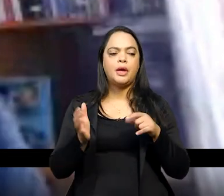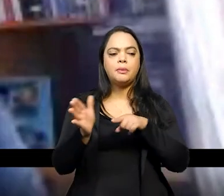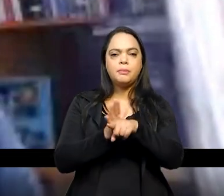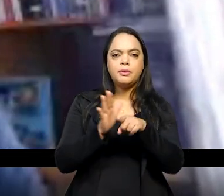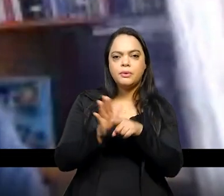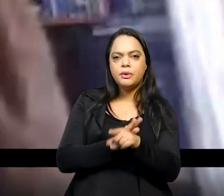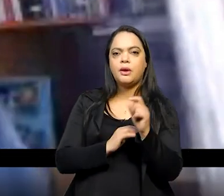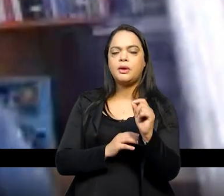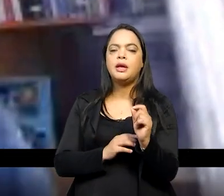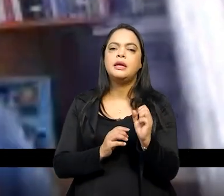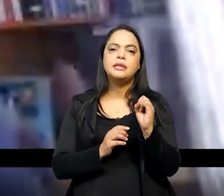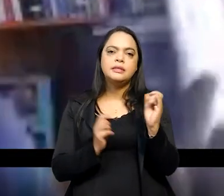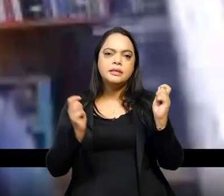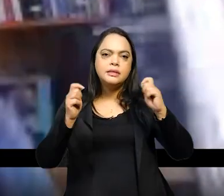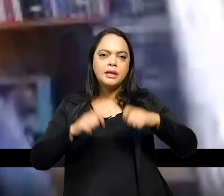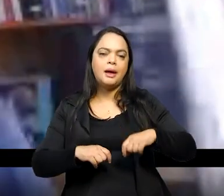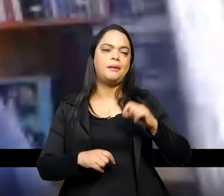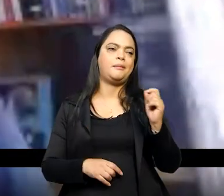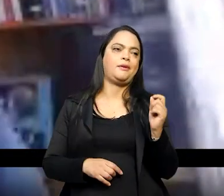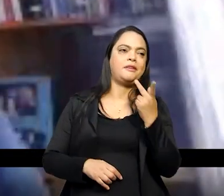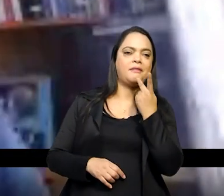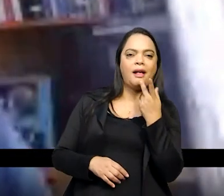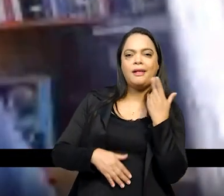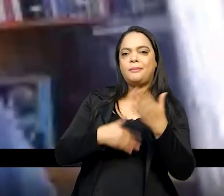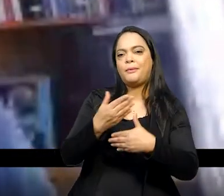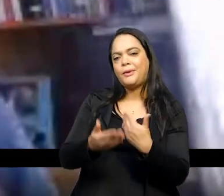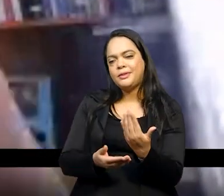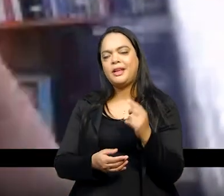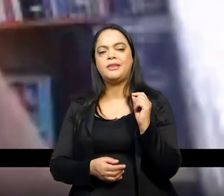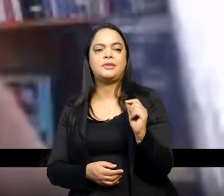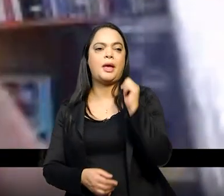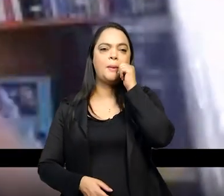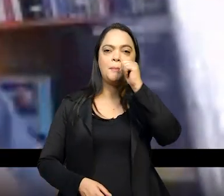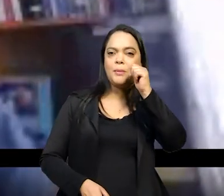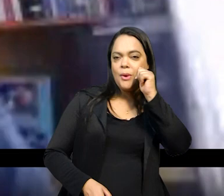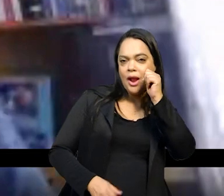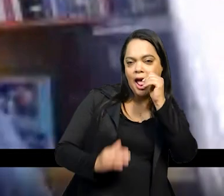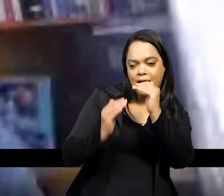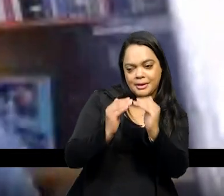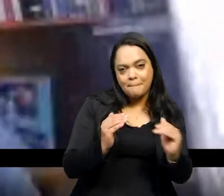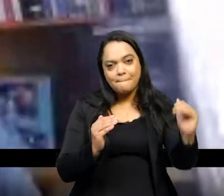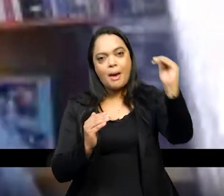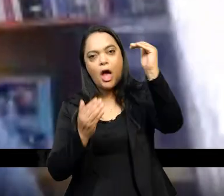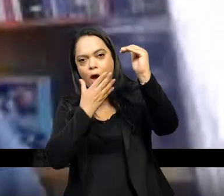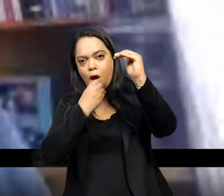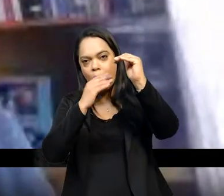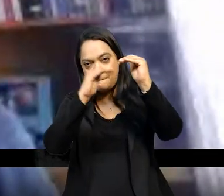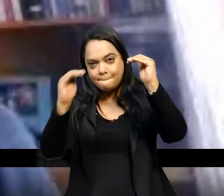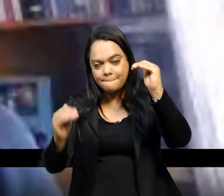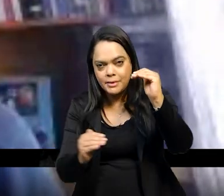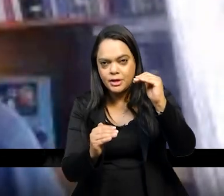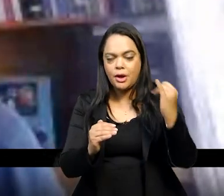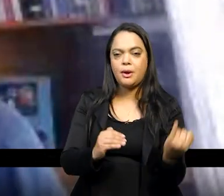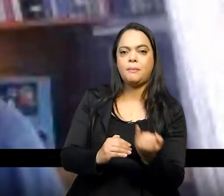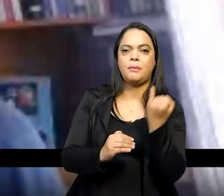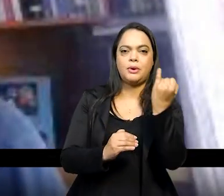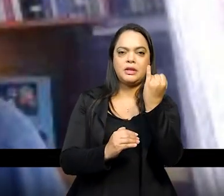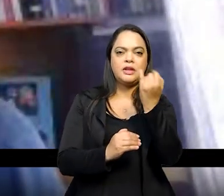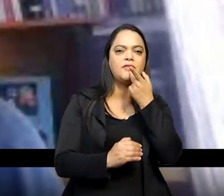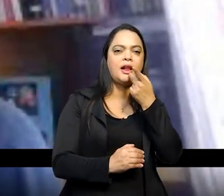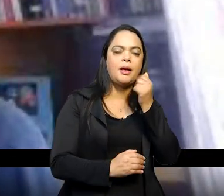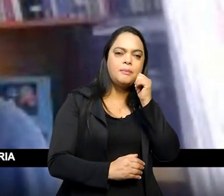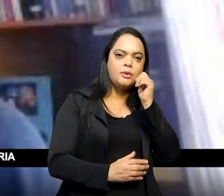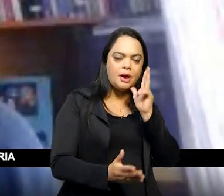mais importantes que os homens ou trazer protagonista das mulheres protagonistas desse processo mas ali